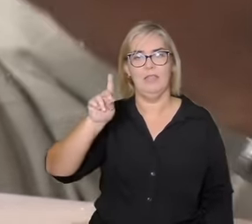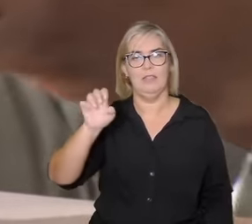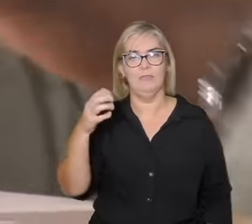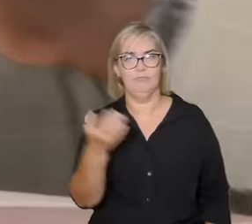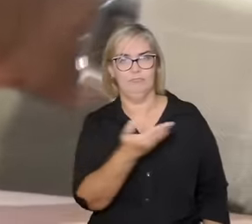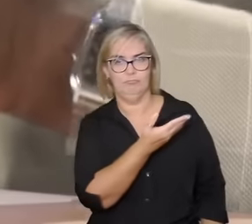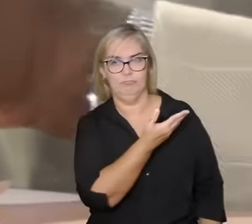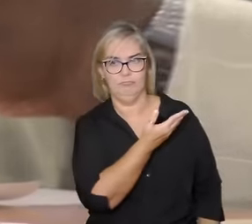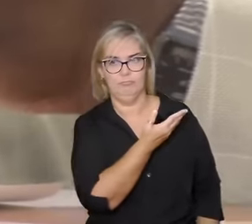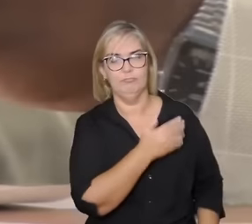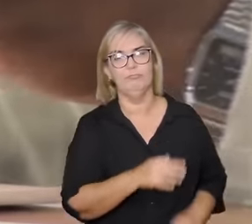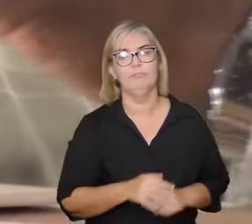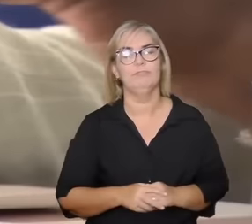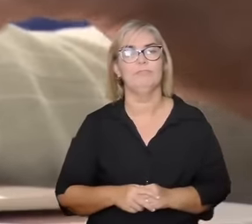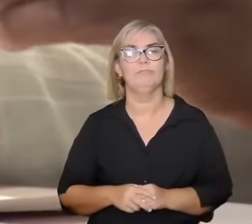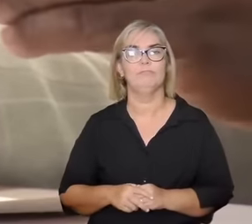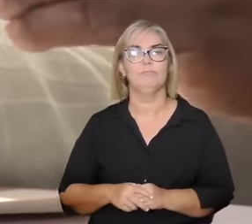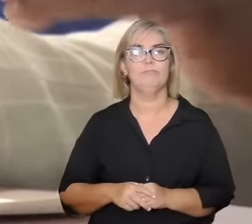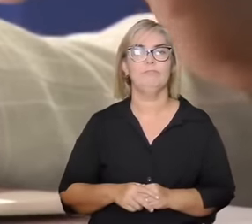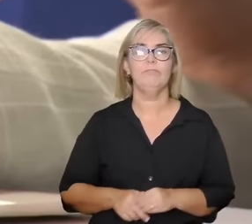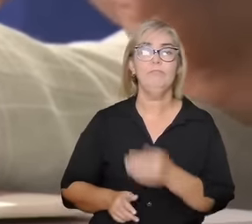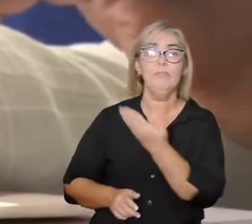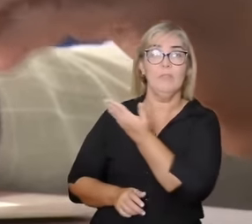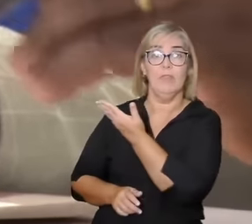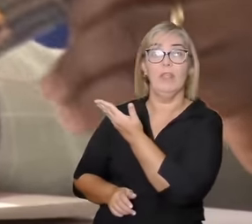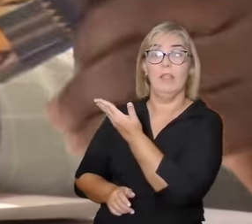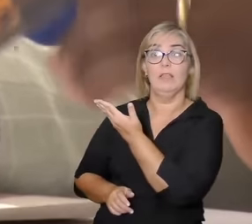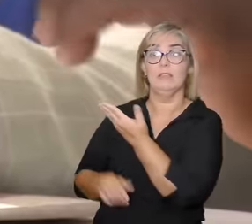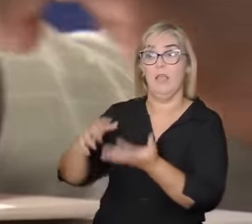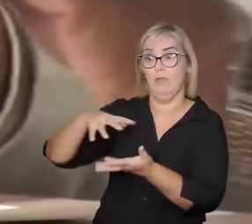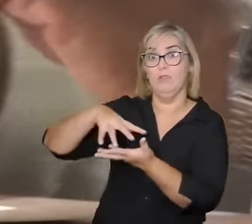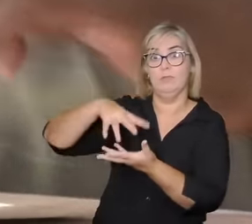relação amorosa nesse trabalho livro O Espírito da Intimidade